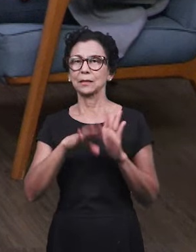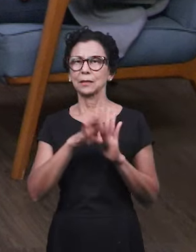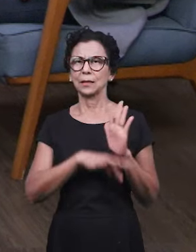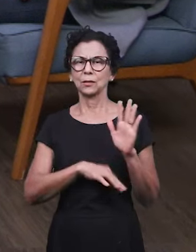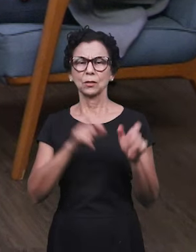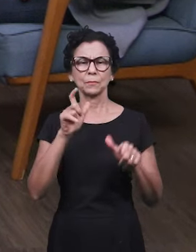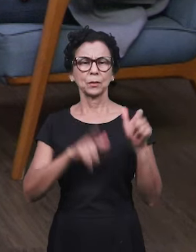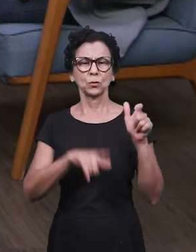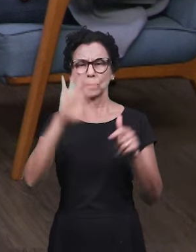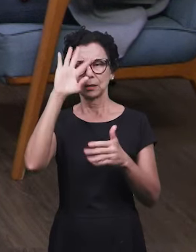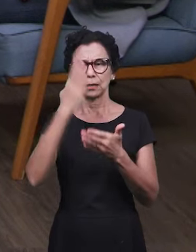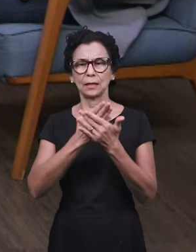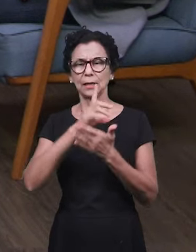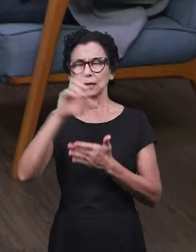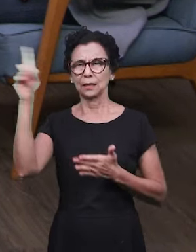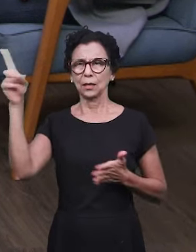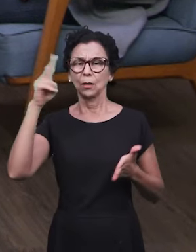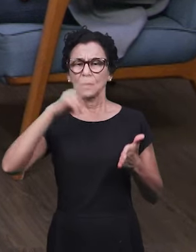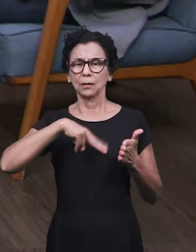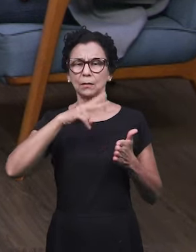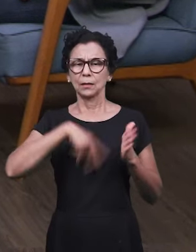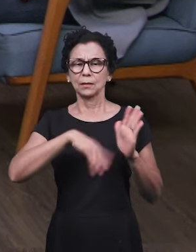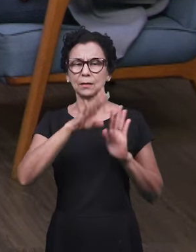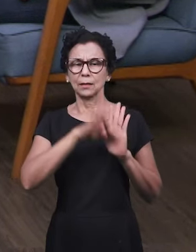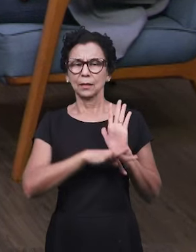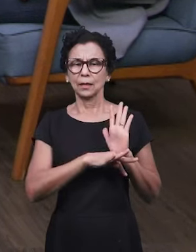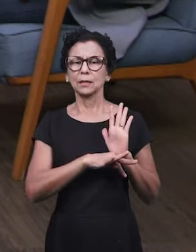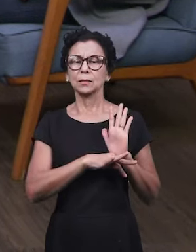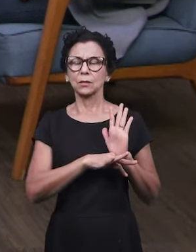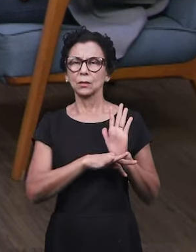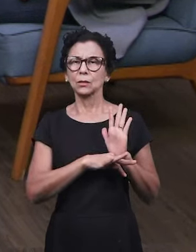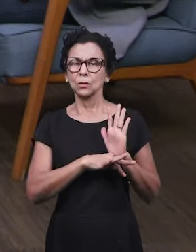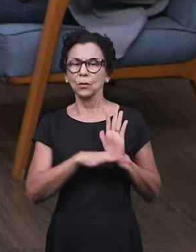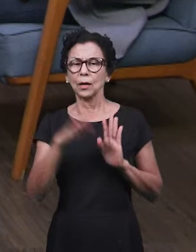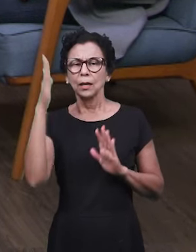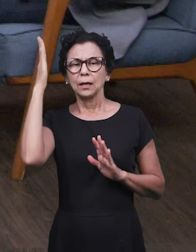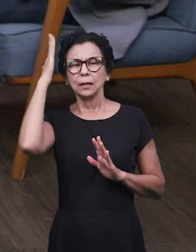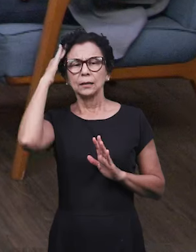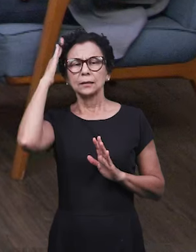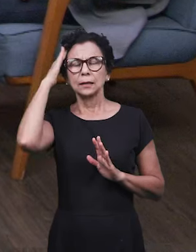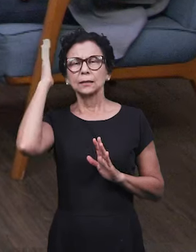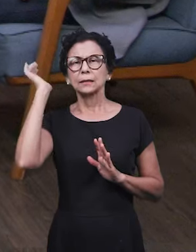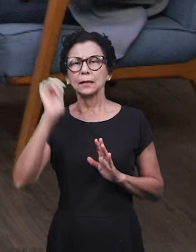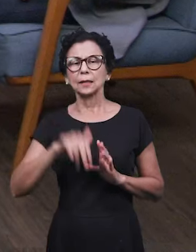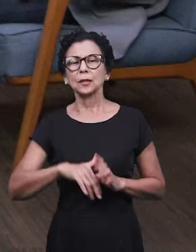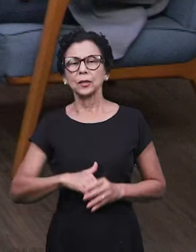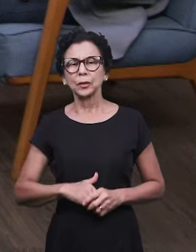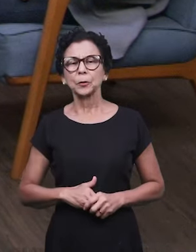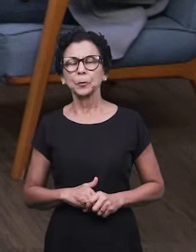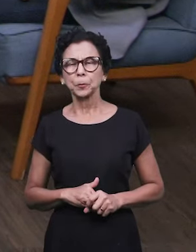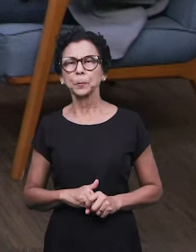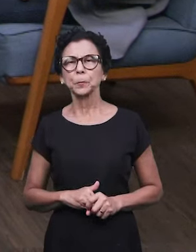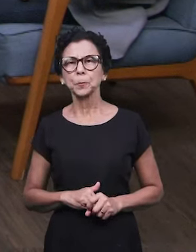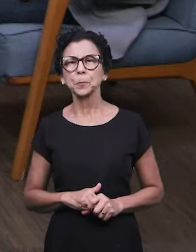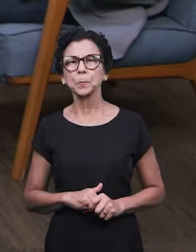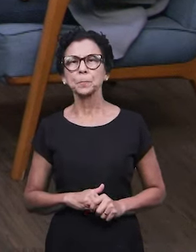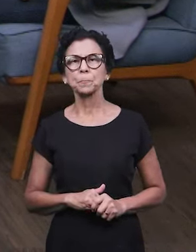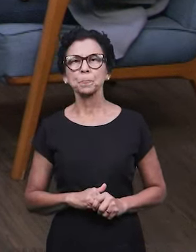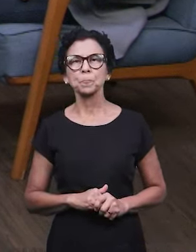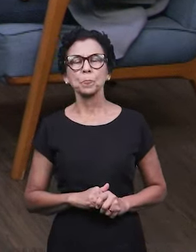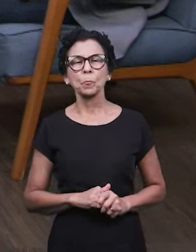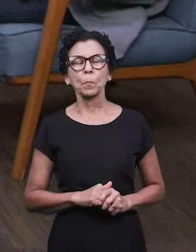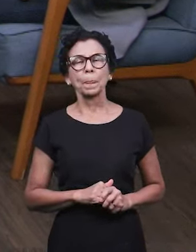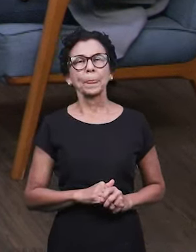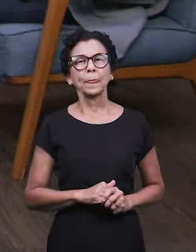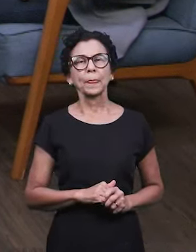em Deus, ler esse texto e buscar entender o critério que esse texto traz